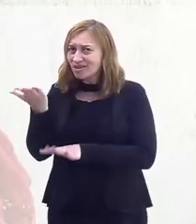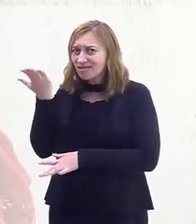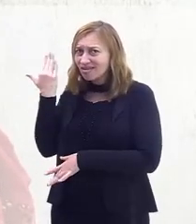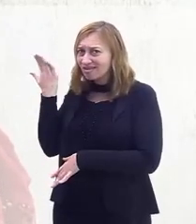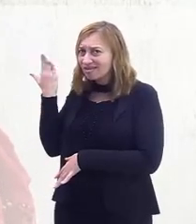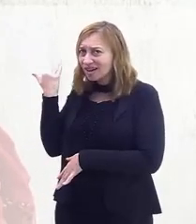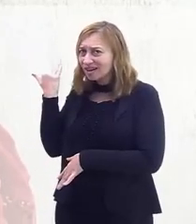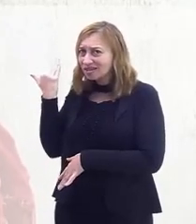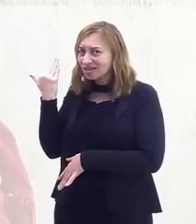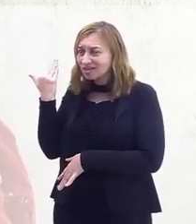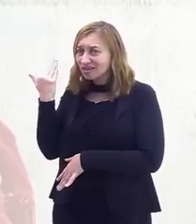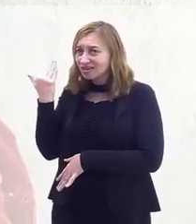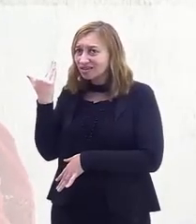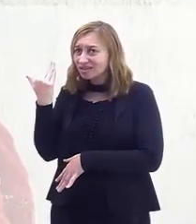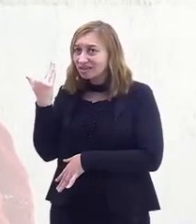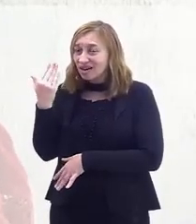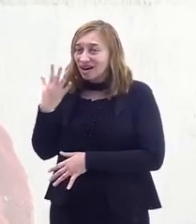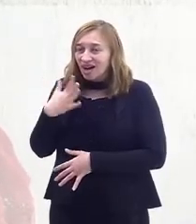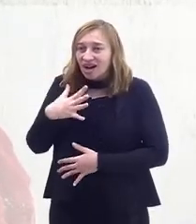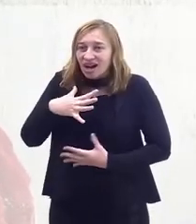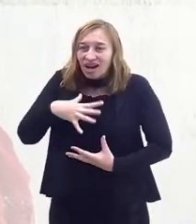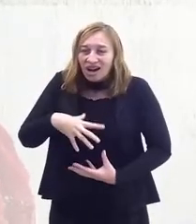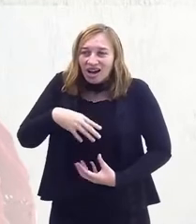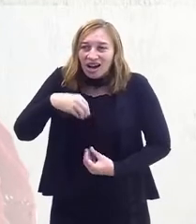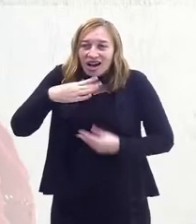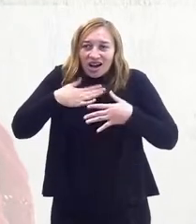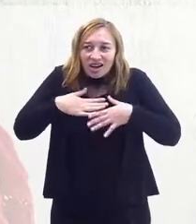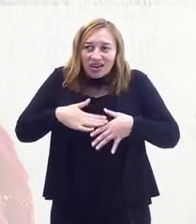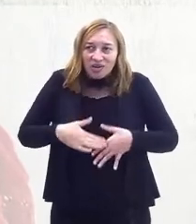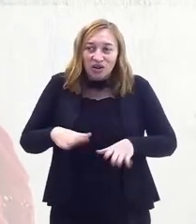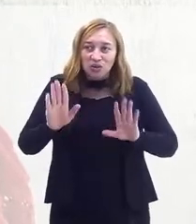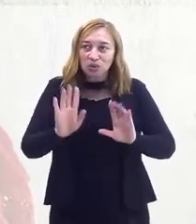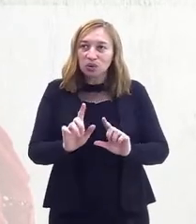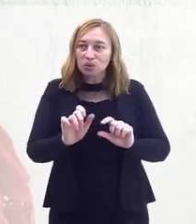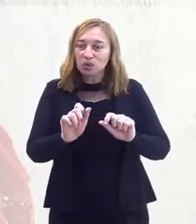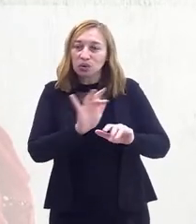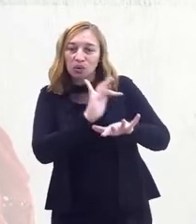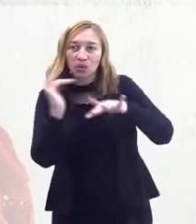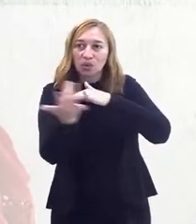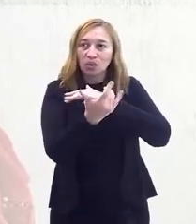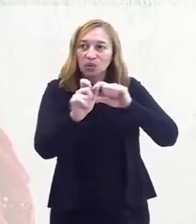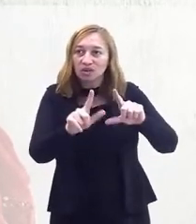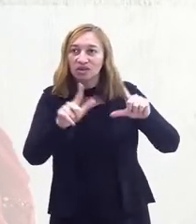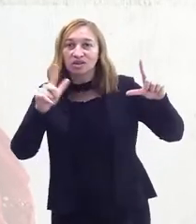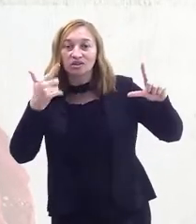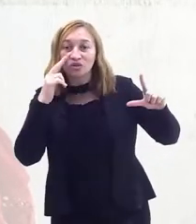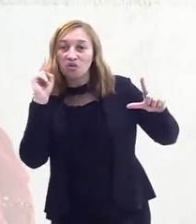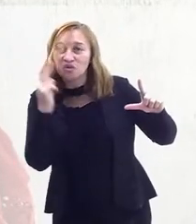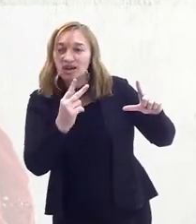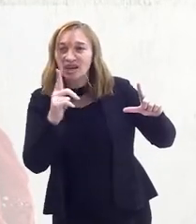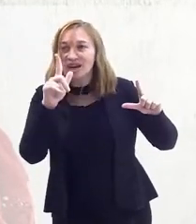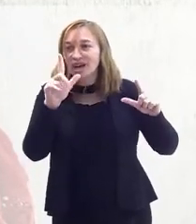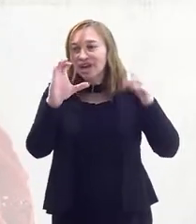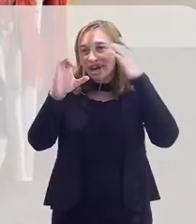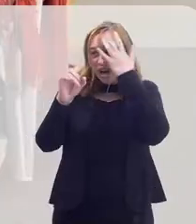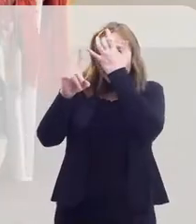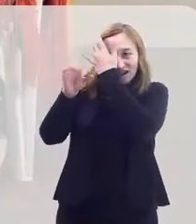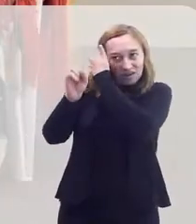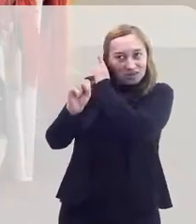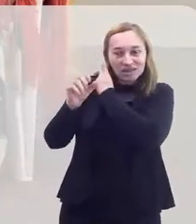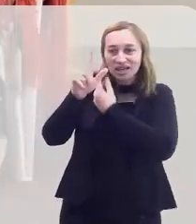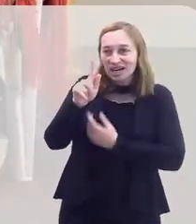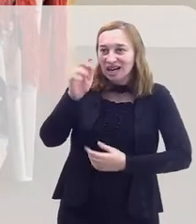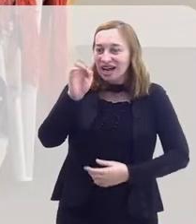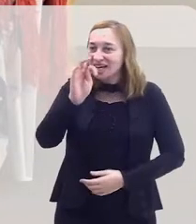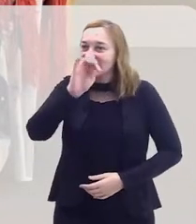semana atrás, ele me fez bem a alma. Porque, quando eu abria as redes sociais, ele estava tocando Carlos Gardel ao